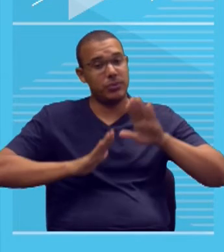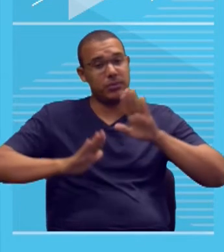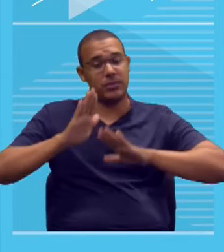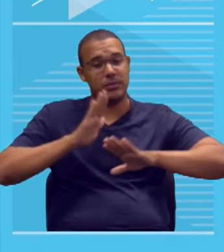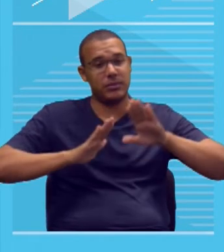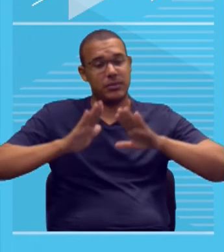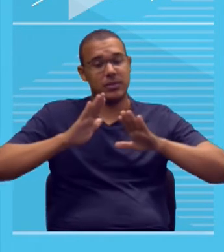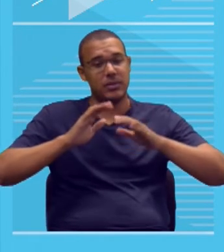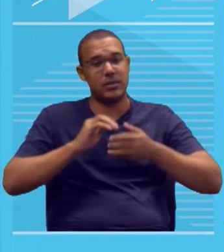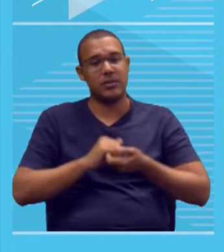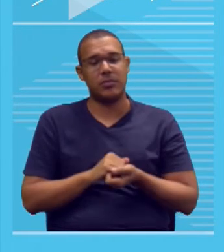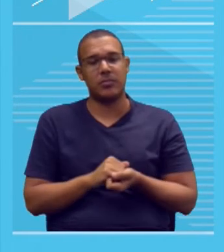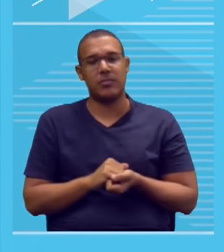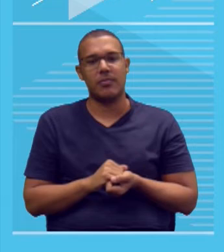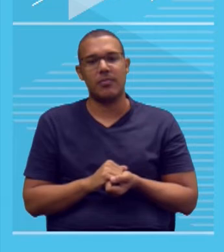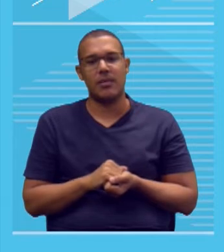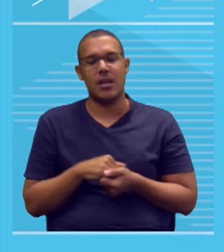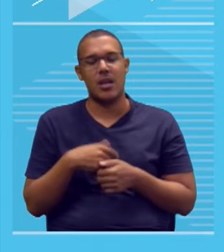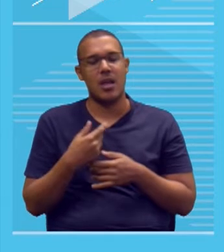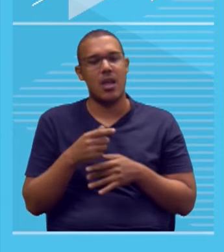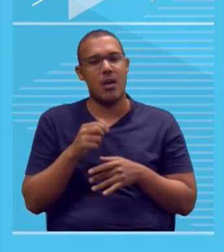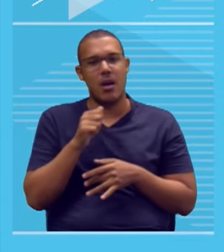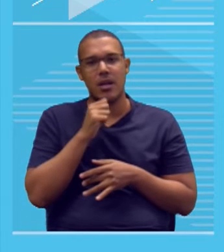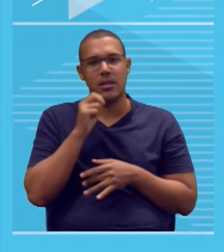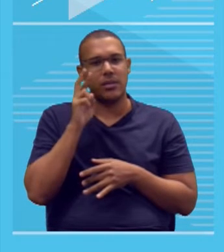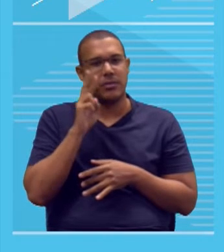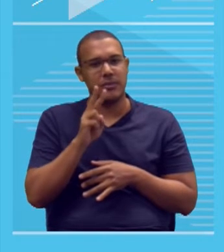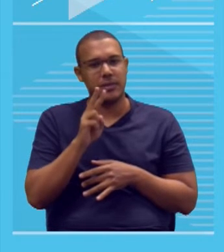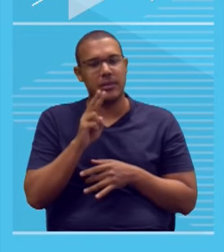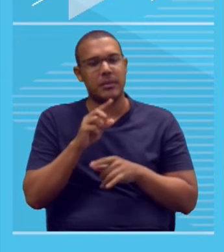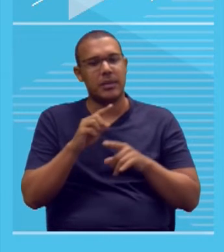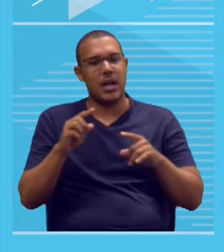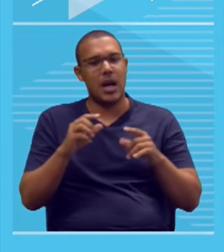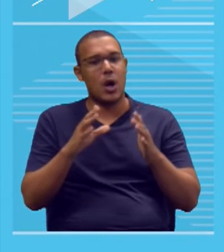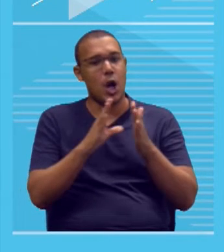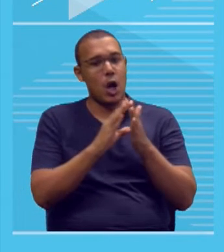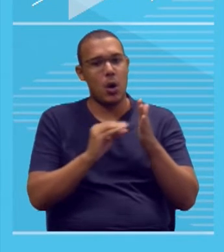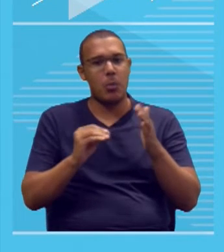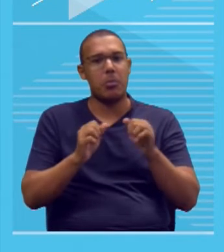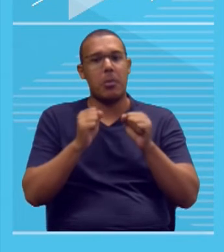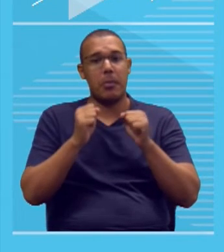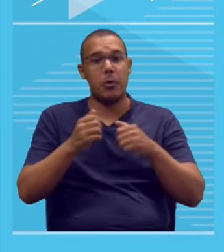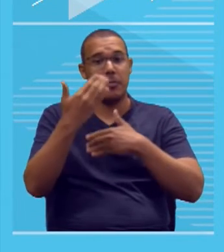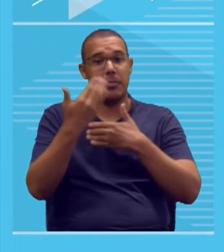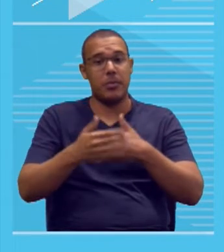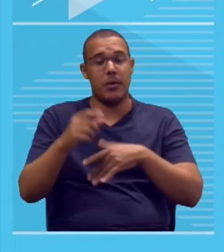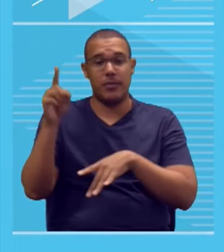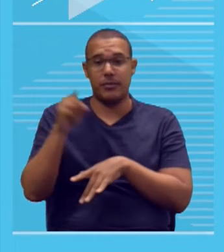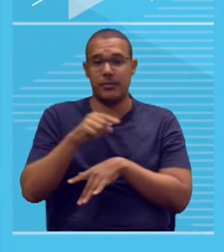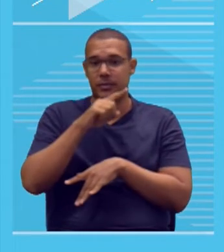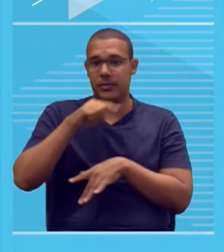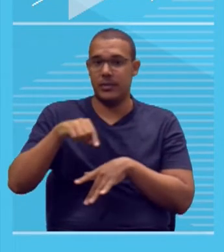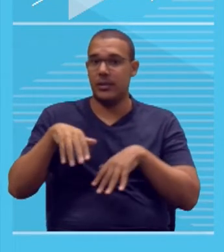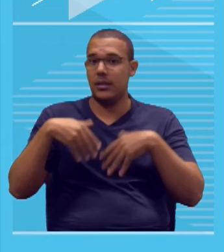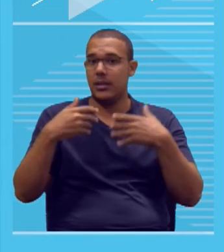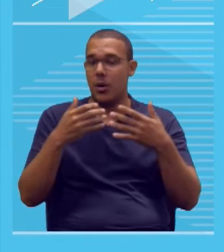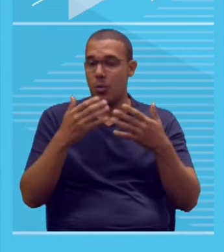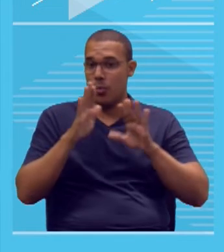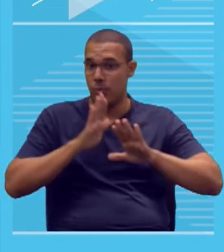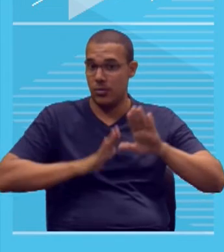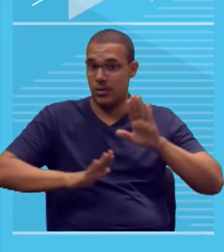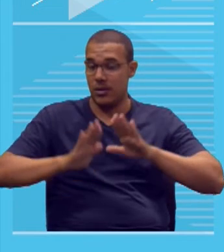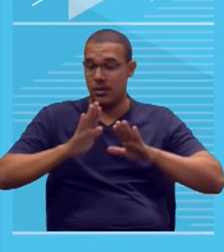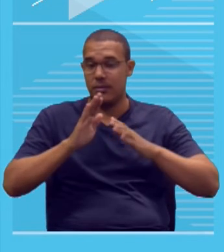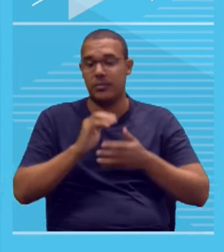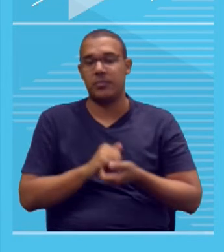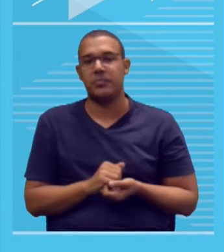Eu não li o caderno ainda na íntegra, mas parece que agora a cópia já leva à anulação. Então, muito cuidado. Até então,